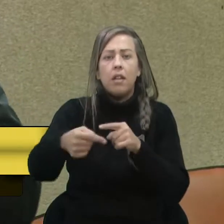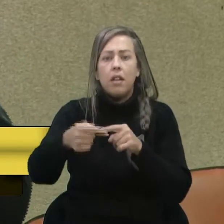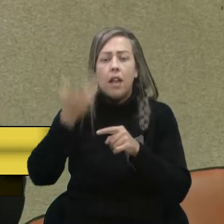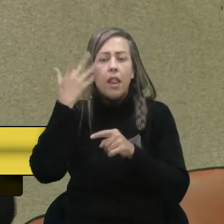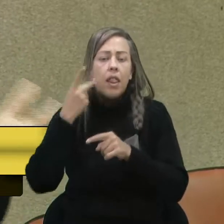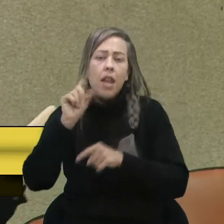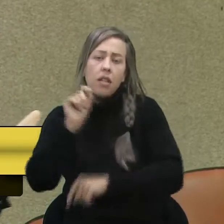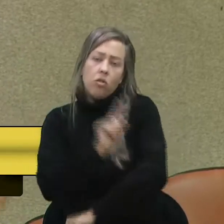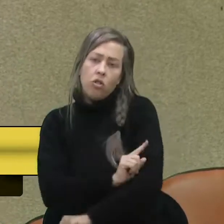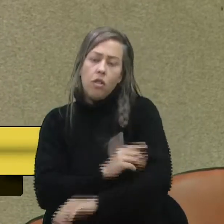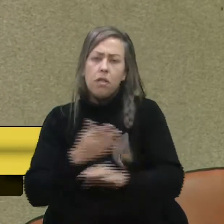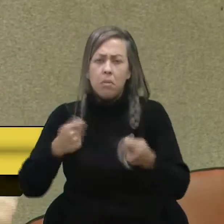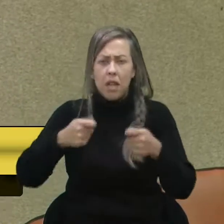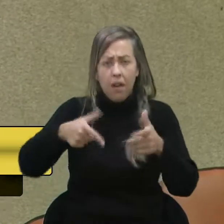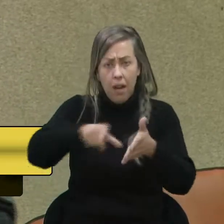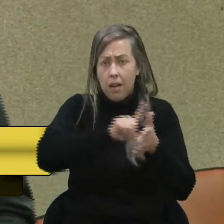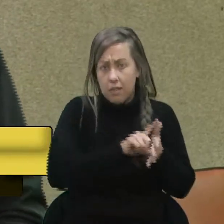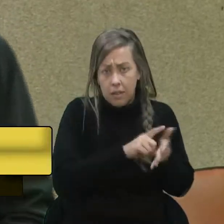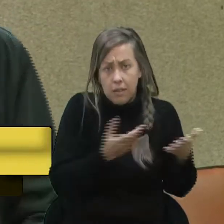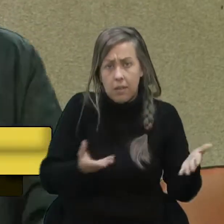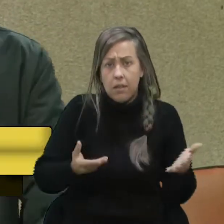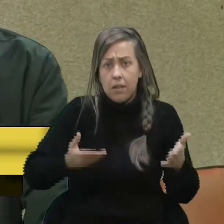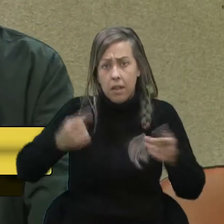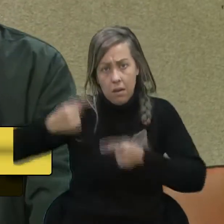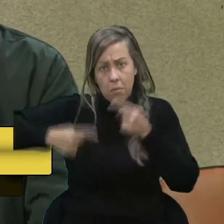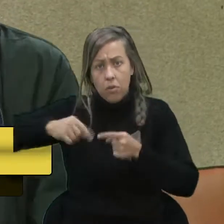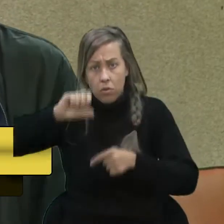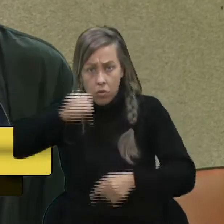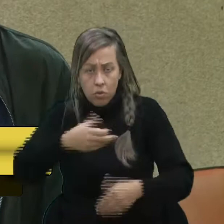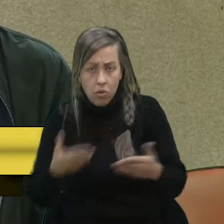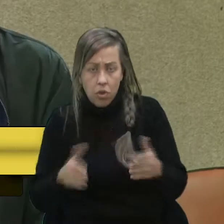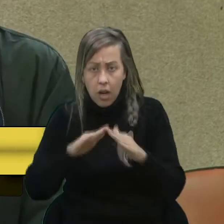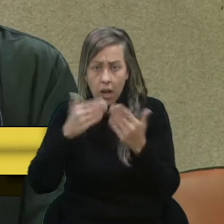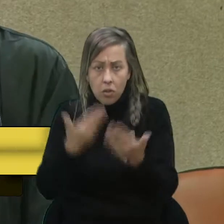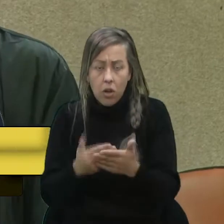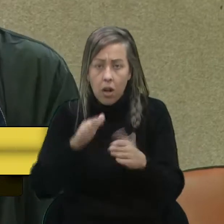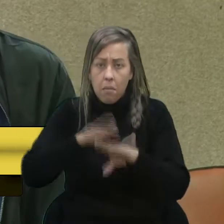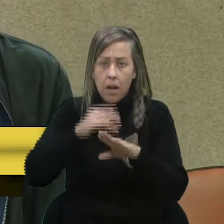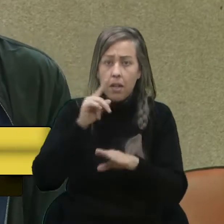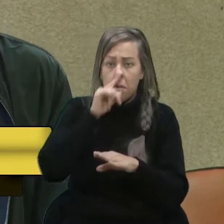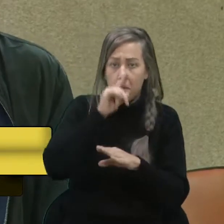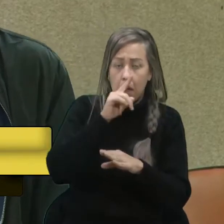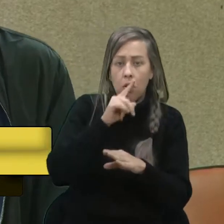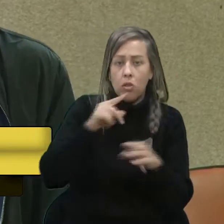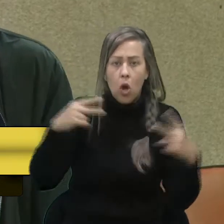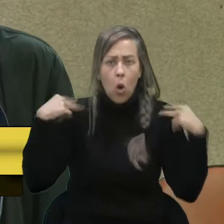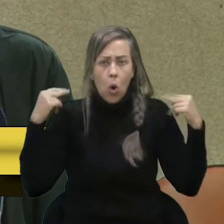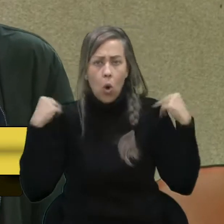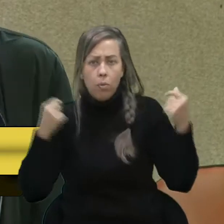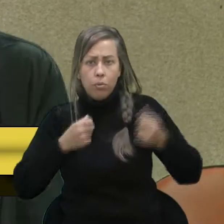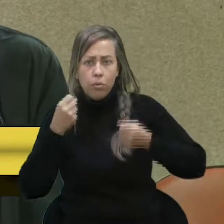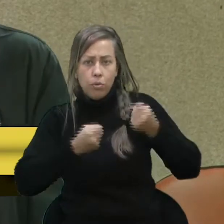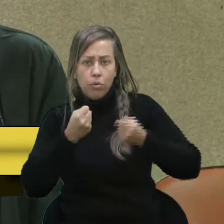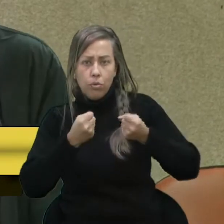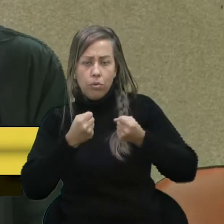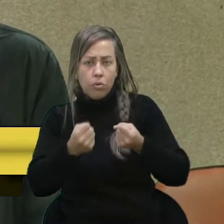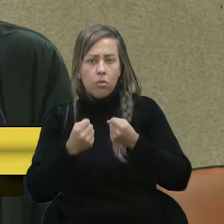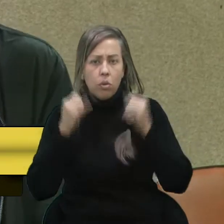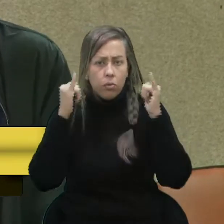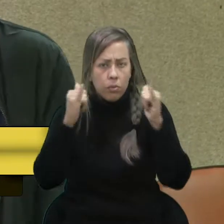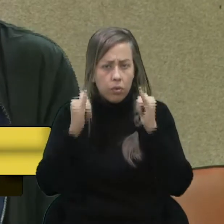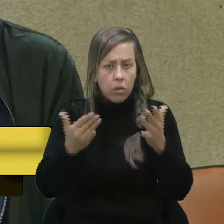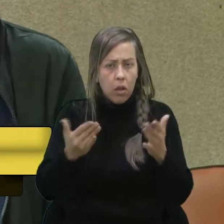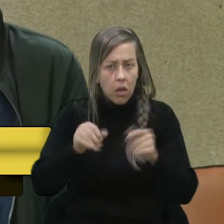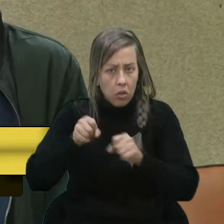dias. Deveria ser antes? Bom, a gente pode discutir, a escola é mais perigosa do que um cobrador de ônibus. Eu, até hoje, não vi ninguém aqui